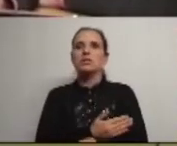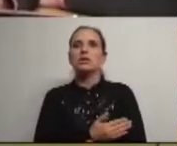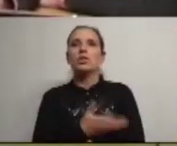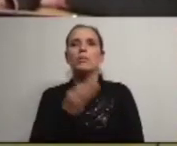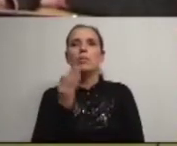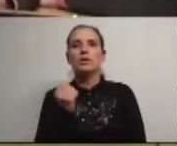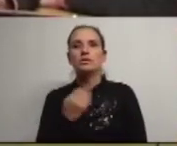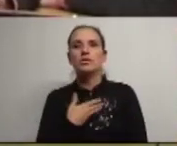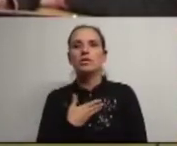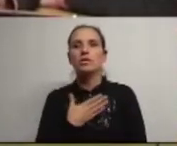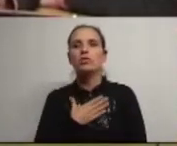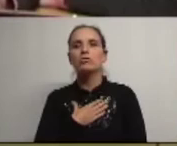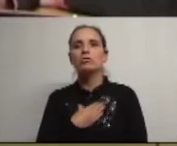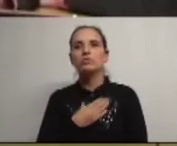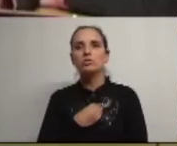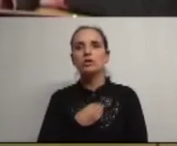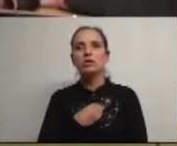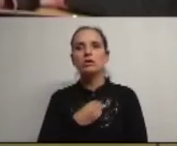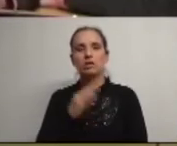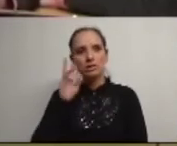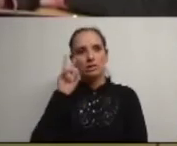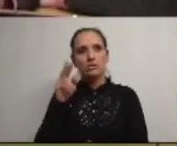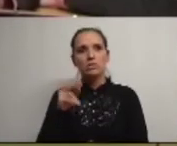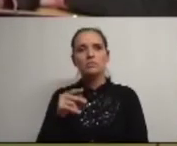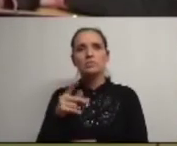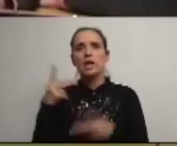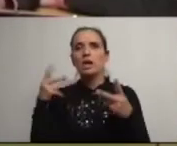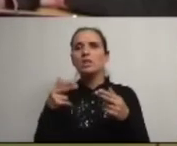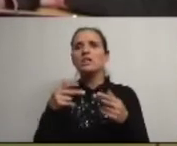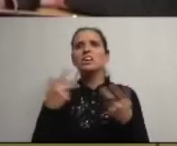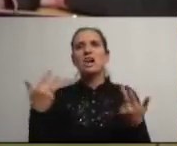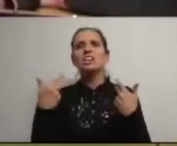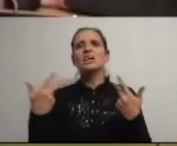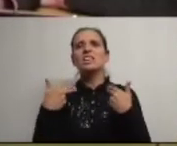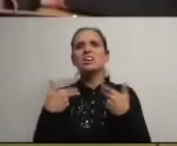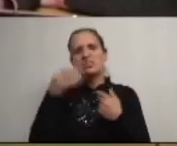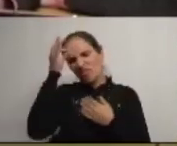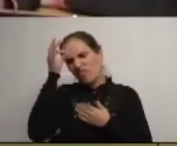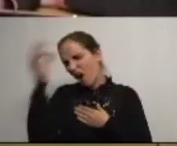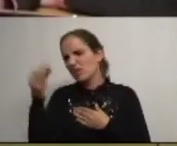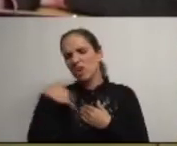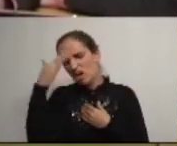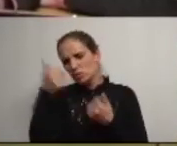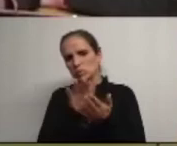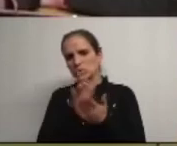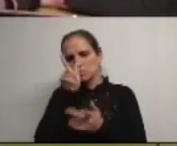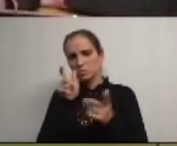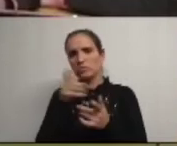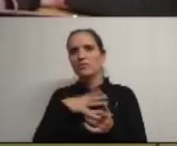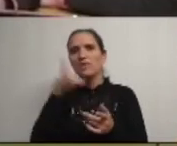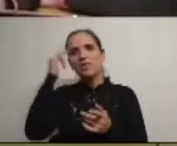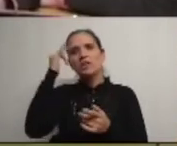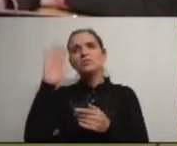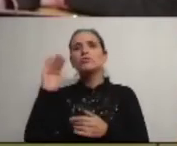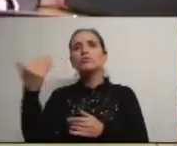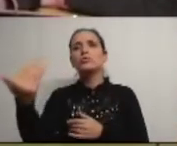PSD eu gostava de ter ouvido ideias de futuro críticas estou farto acho que estamos todos fartos gostamos de ter ideias de futuro só lembro